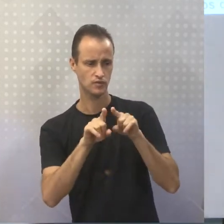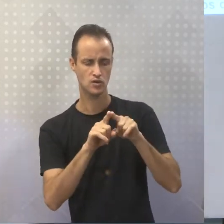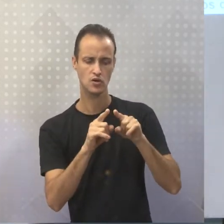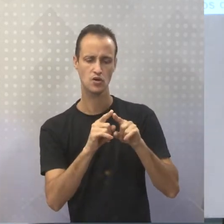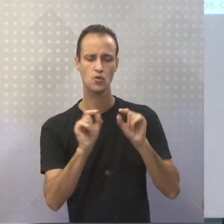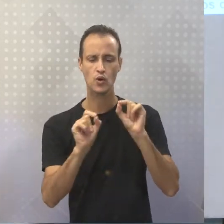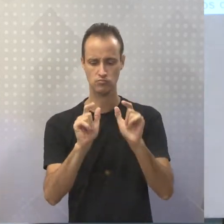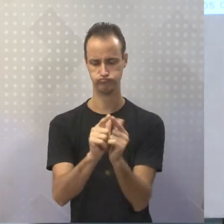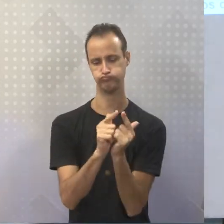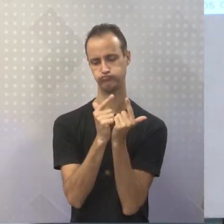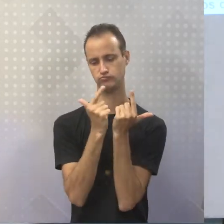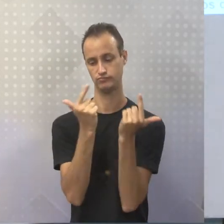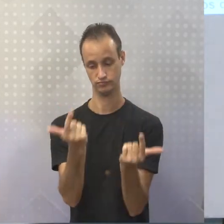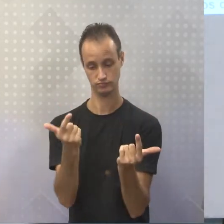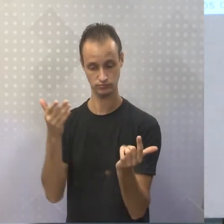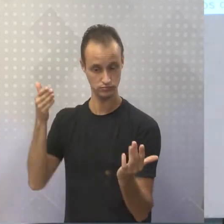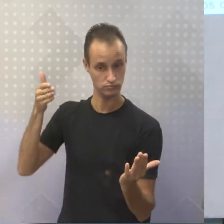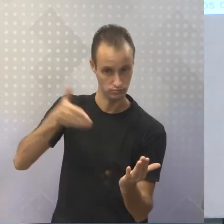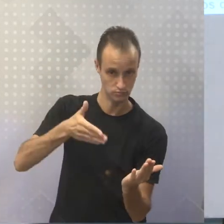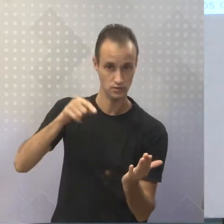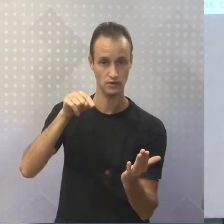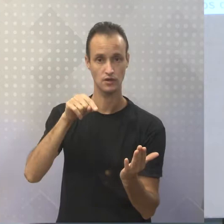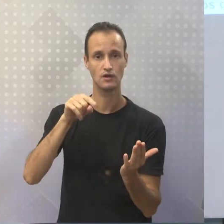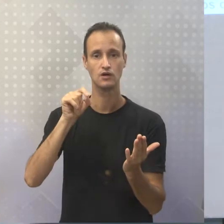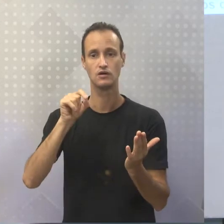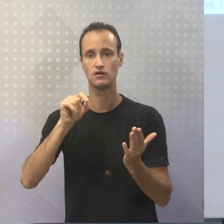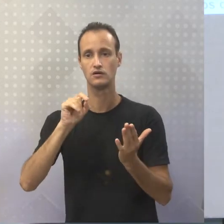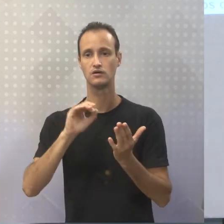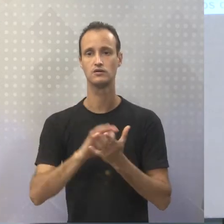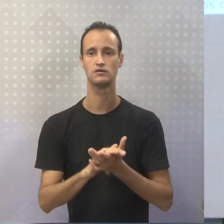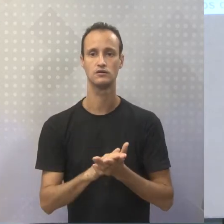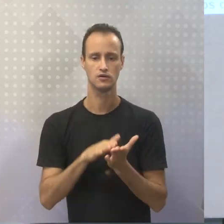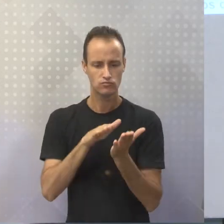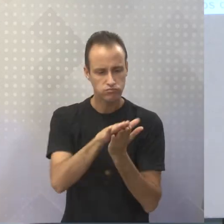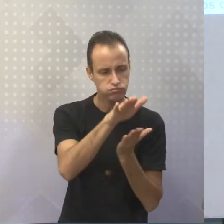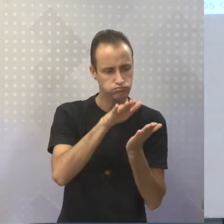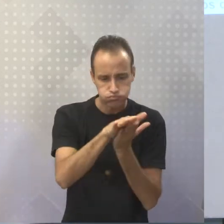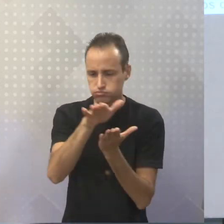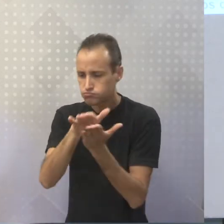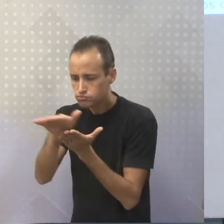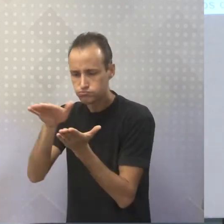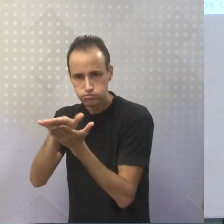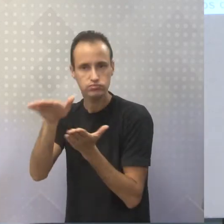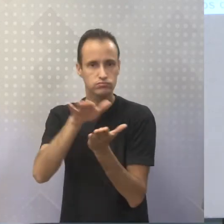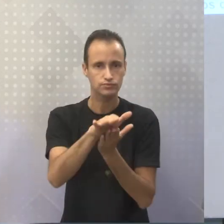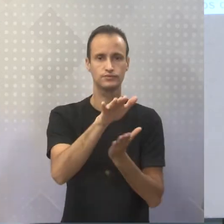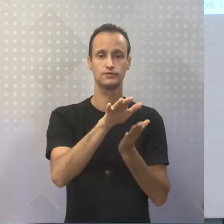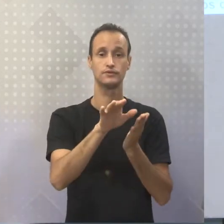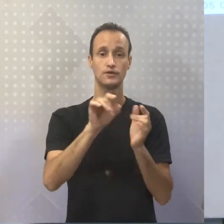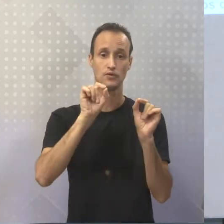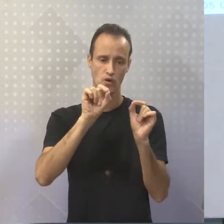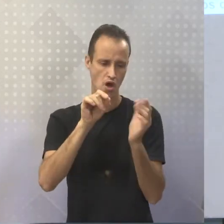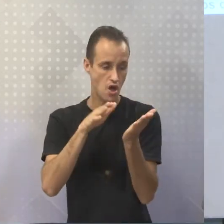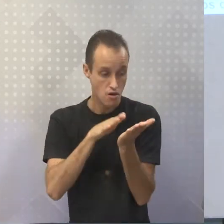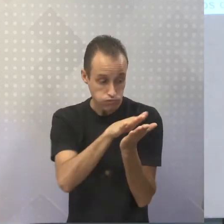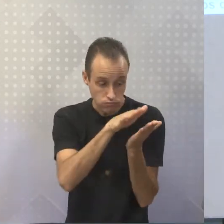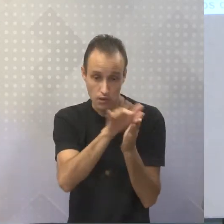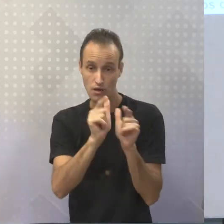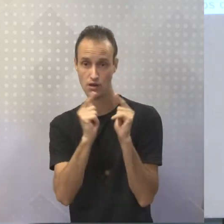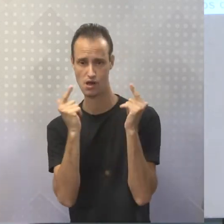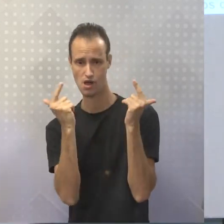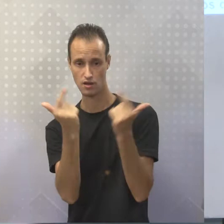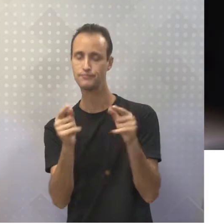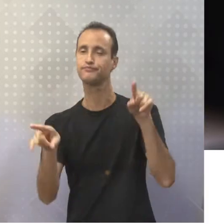mídia impressa. E algumas mídias digitais, tendo em vista que o jornal está inserido no meio digital.